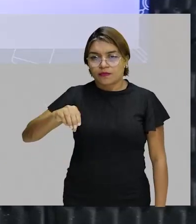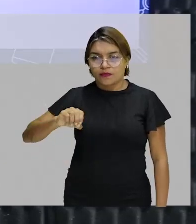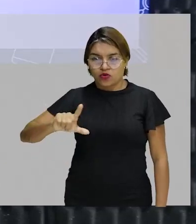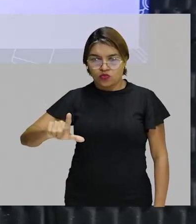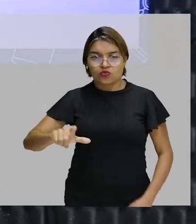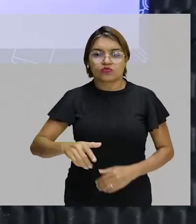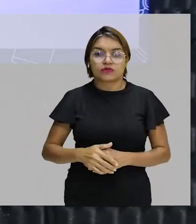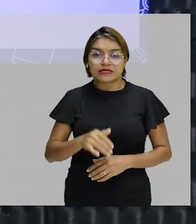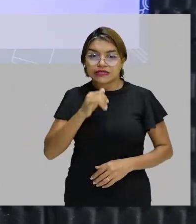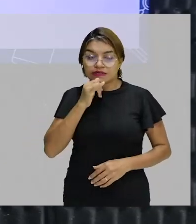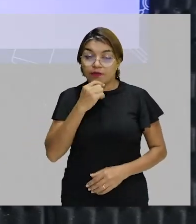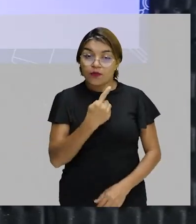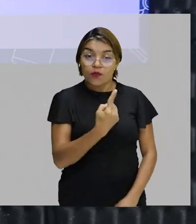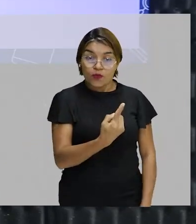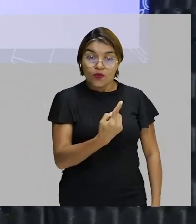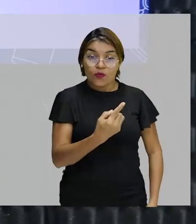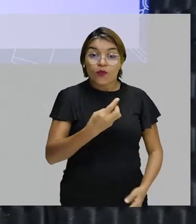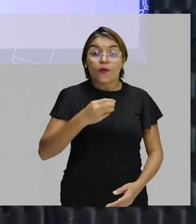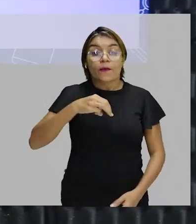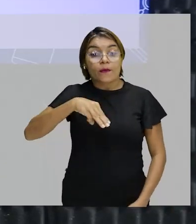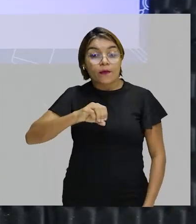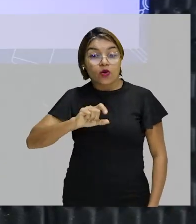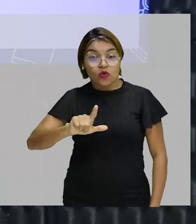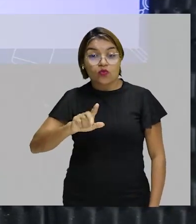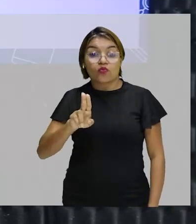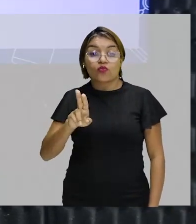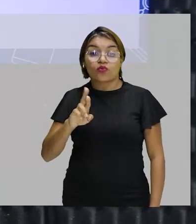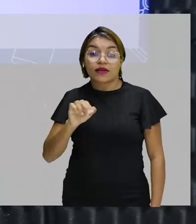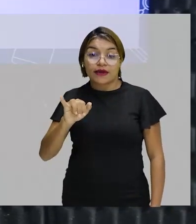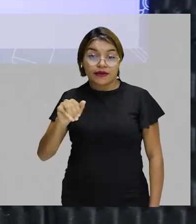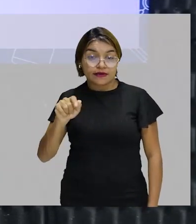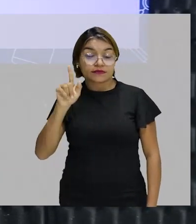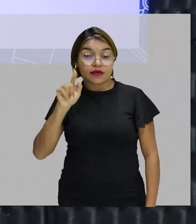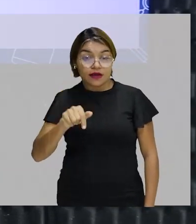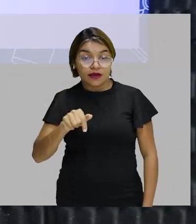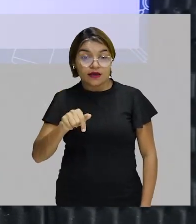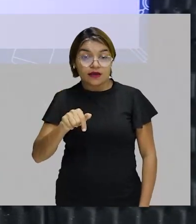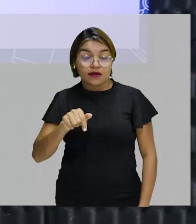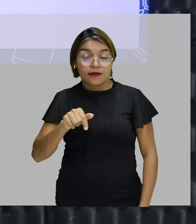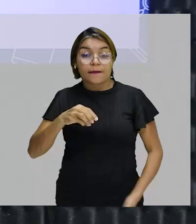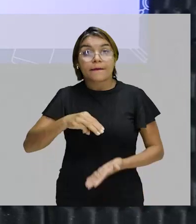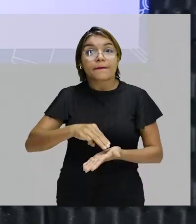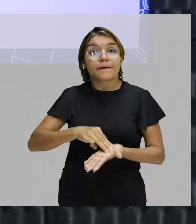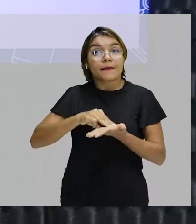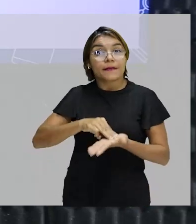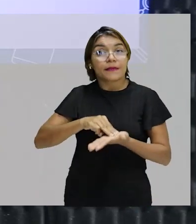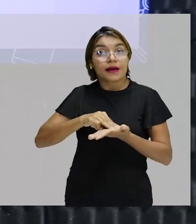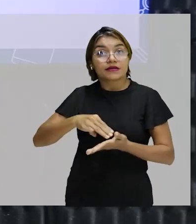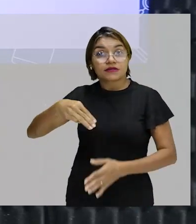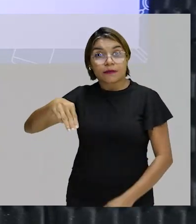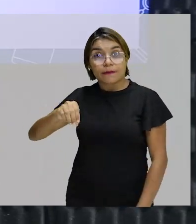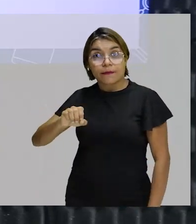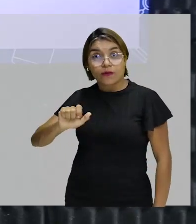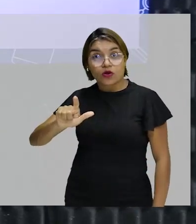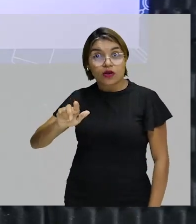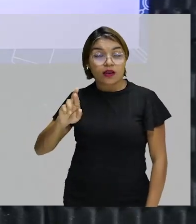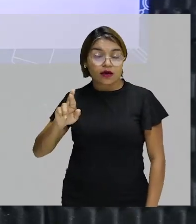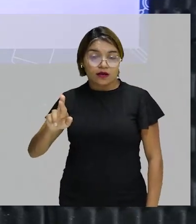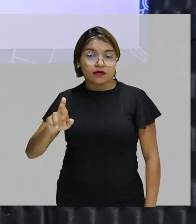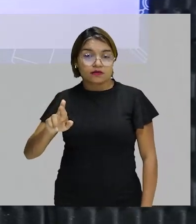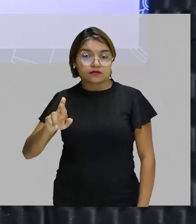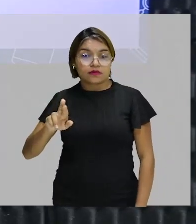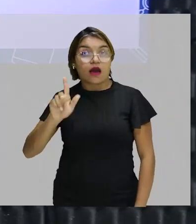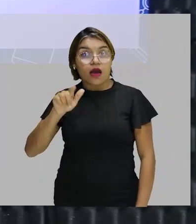mol de ureia equivale à massa molar. A massa molar, ela já foi fornecida, 60